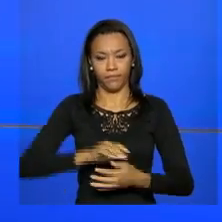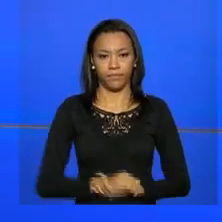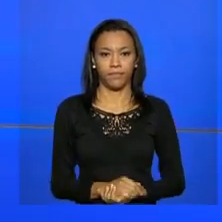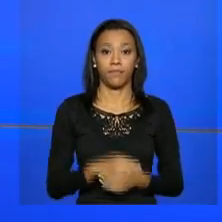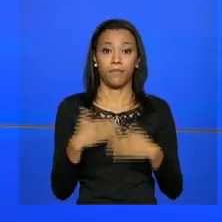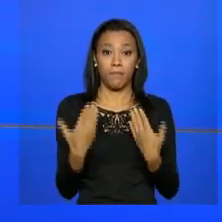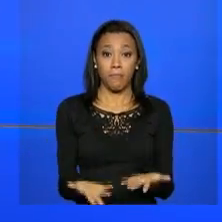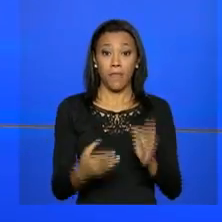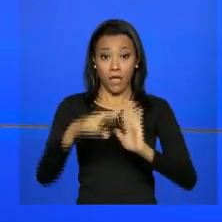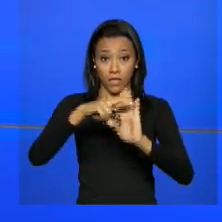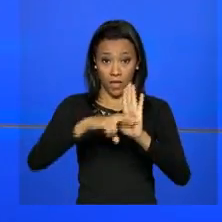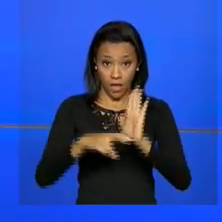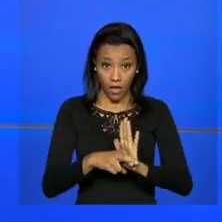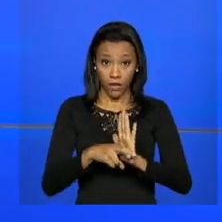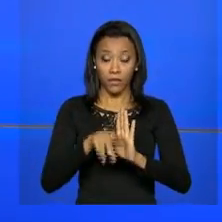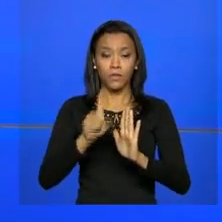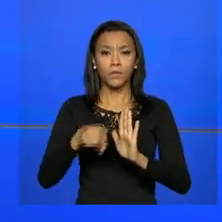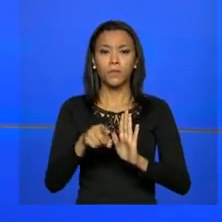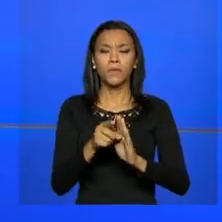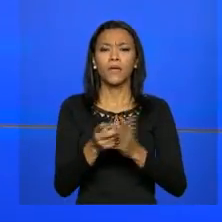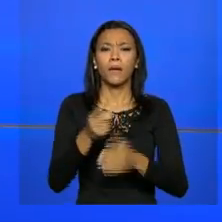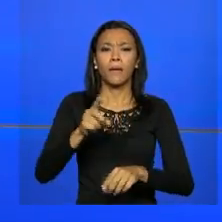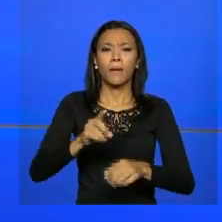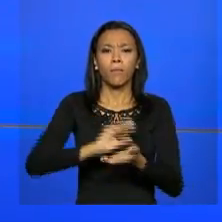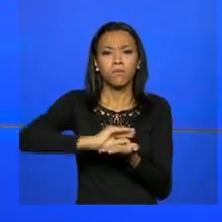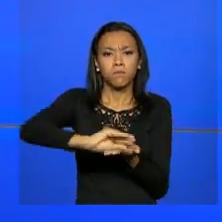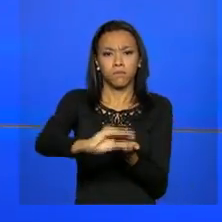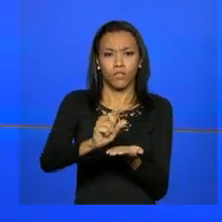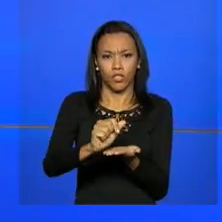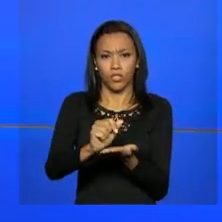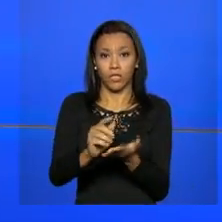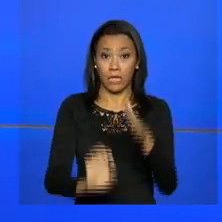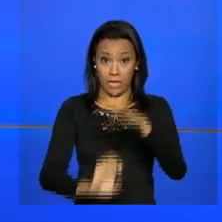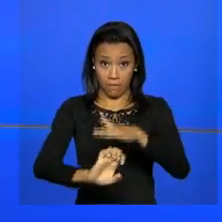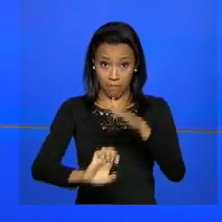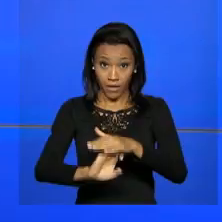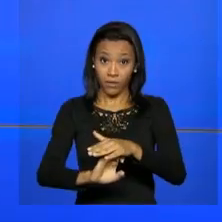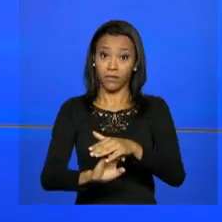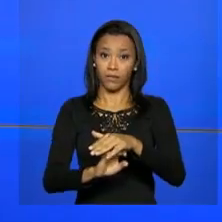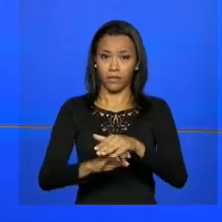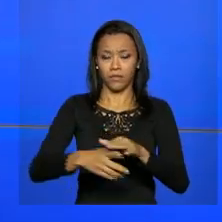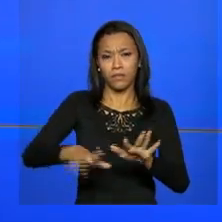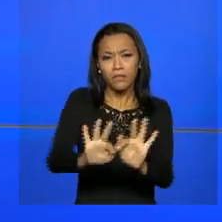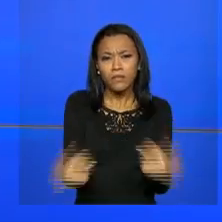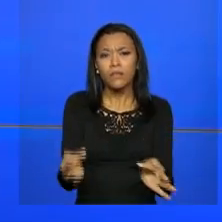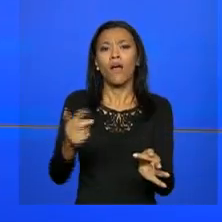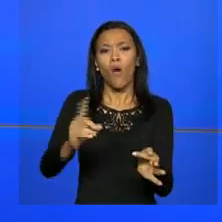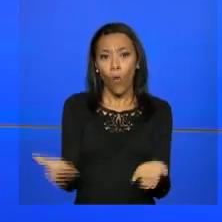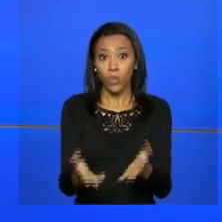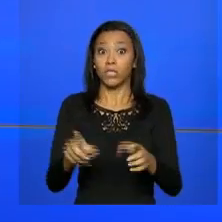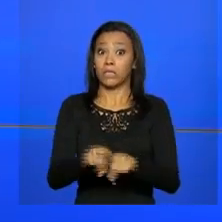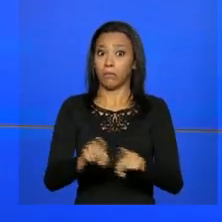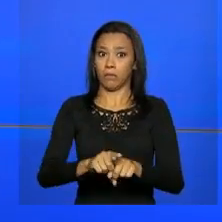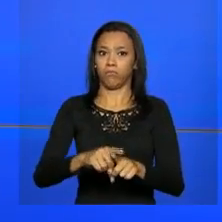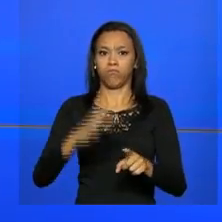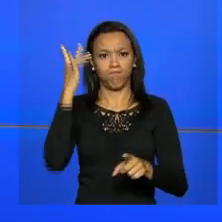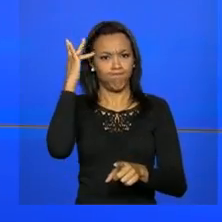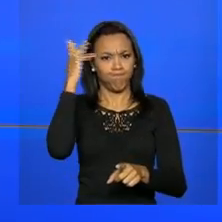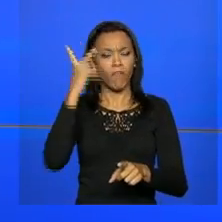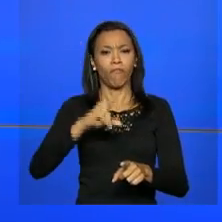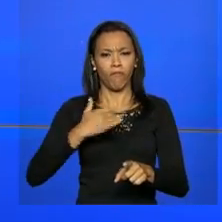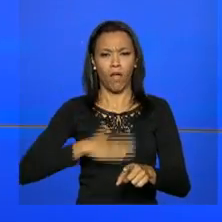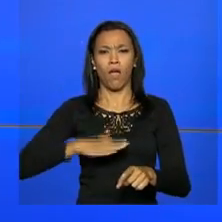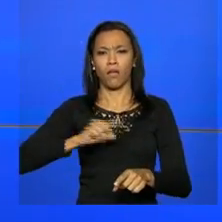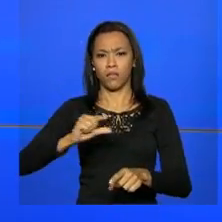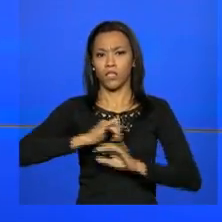As regras para a liberação de recursos para micro, pequenas, médias e grandes empresas serão divulgadas hoje pelo Banco Nacional de